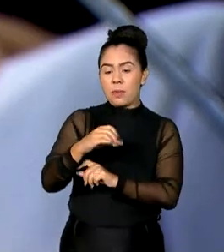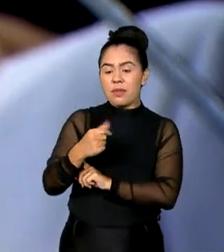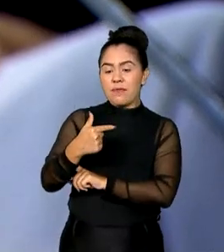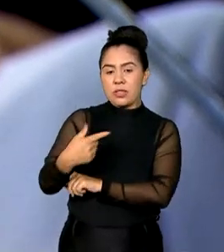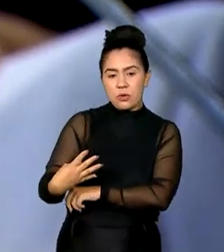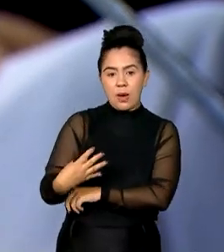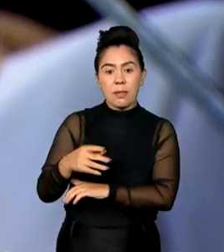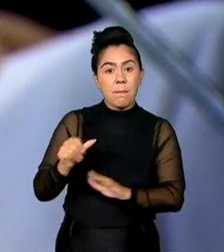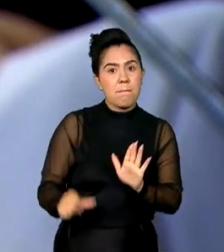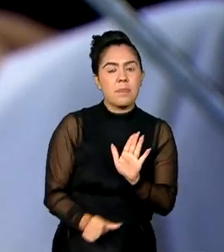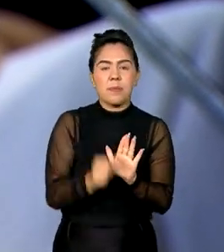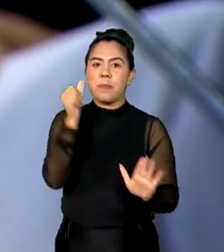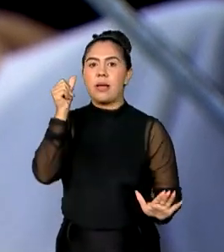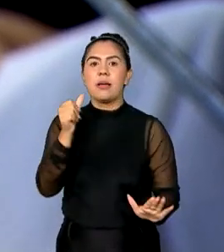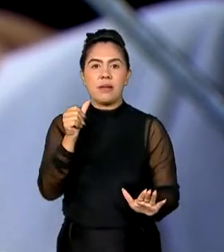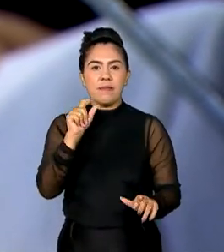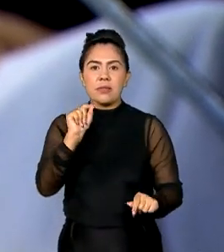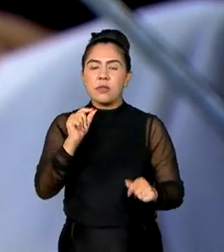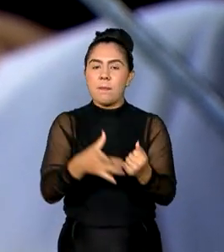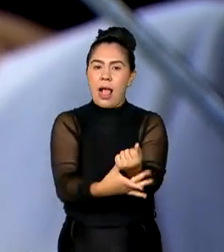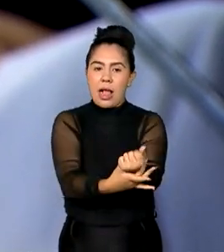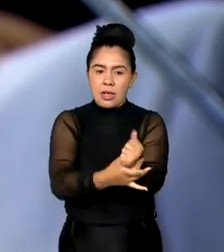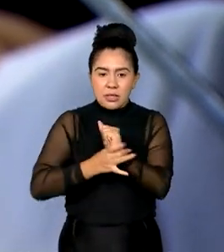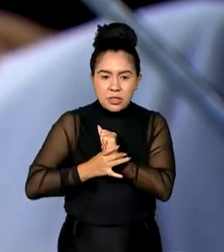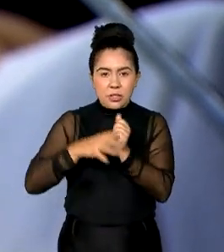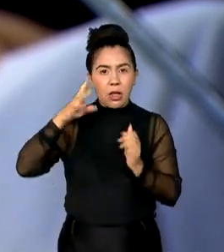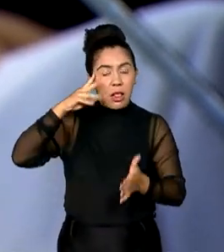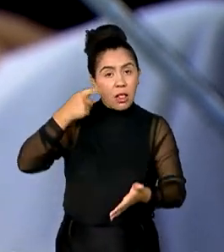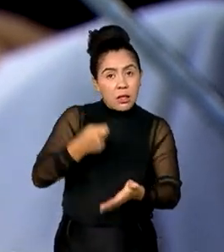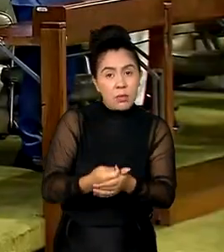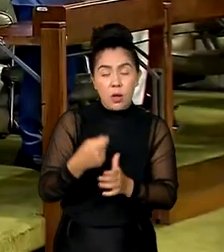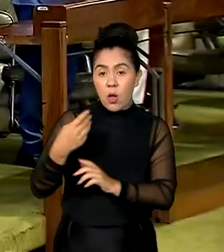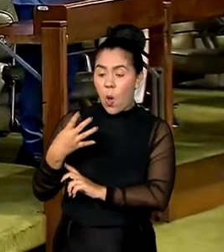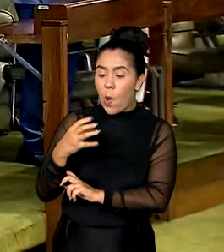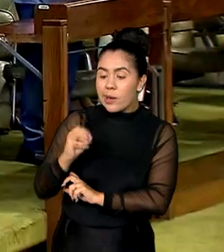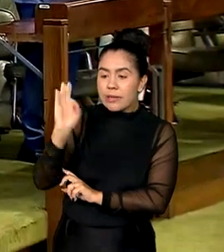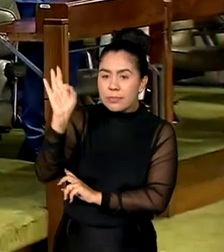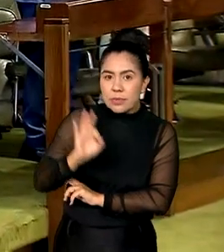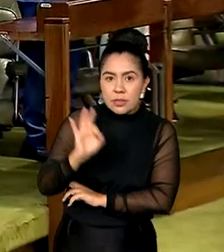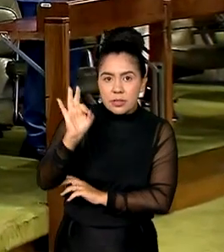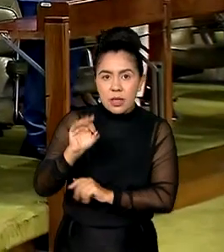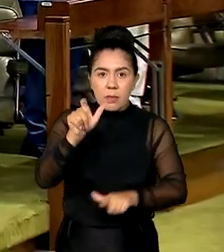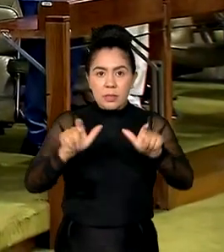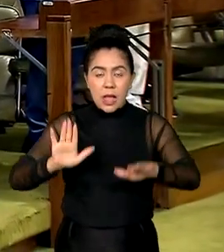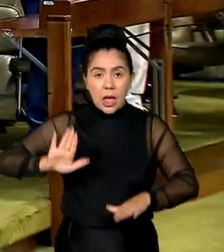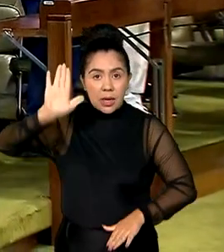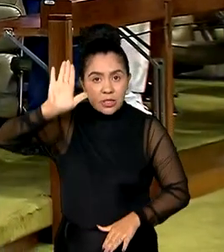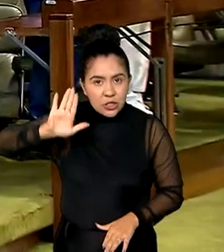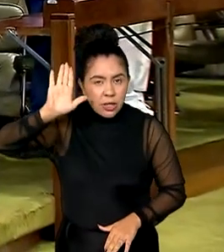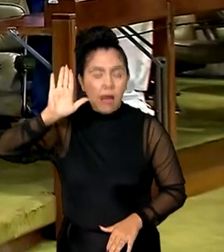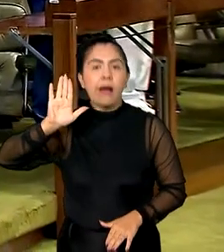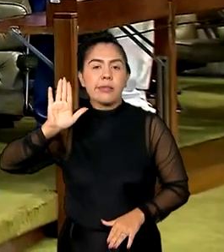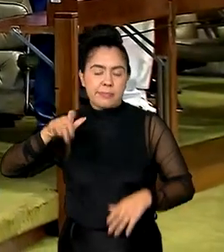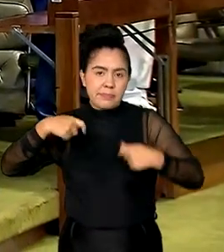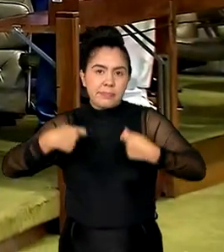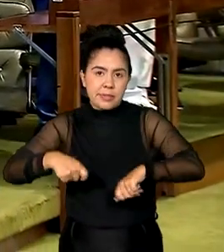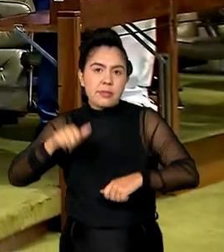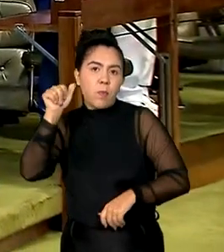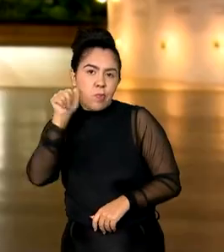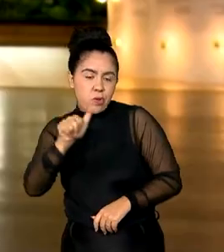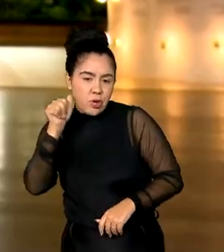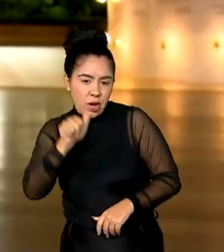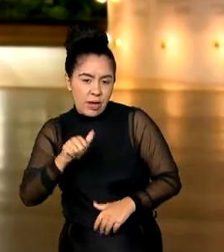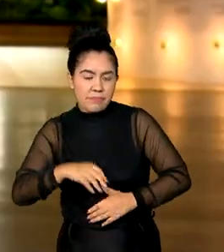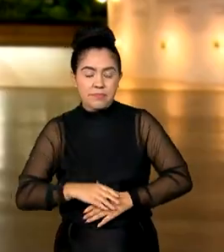primeira vez uma medida para garantir que ao menos 40% dos candidatos nas fases finais sejam mulheres.